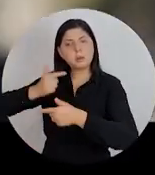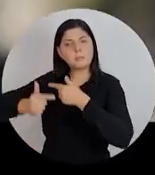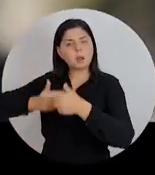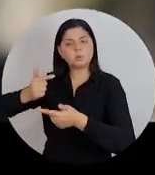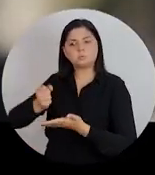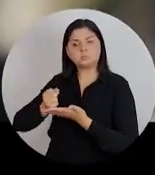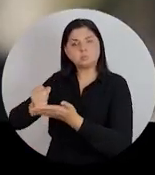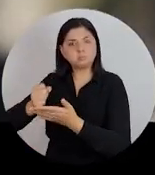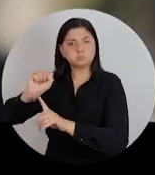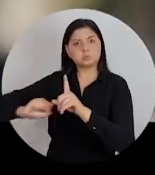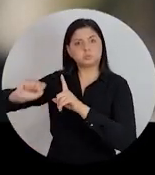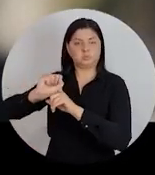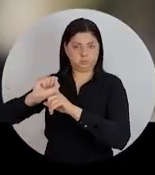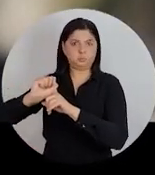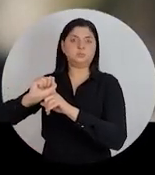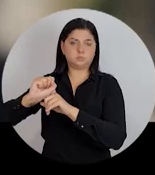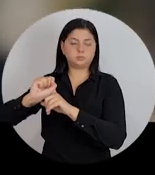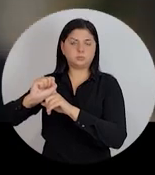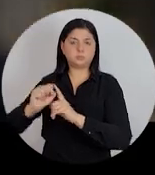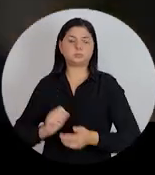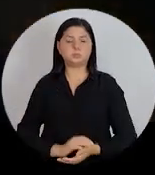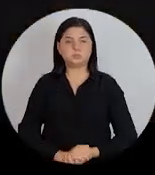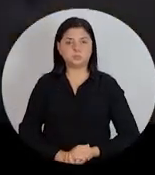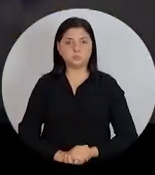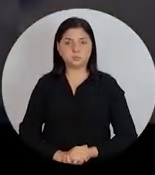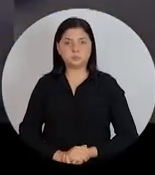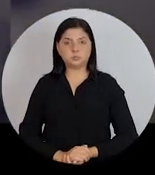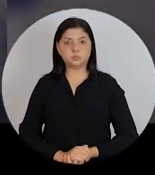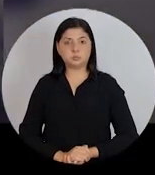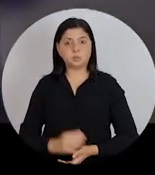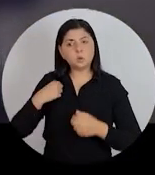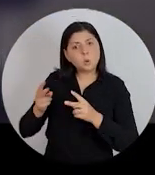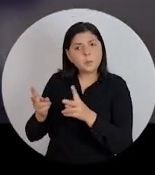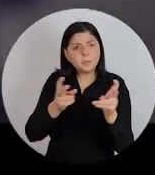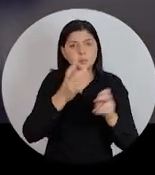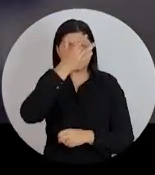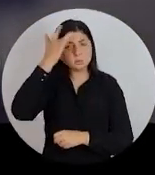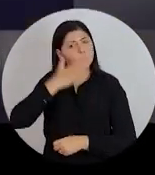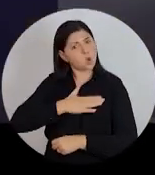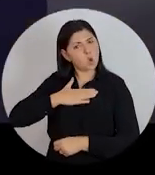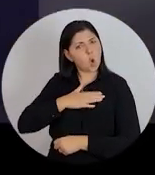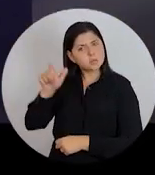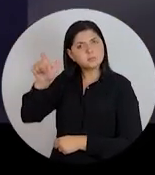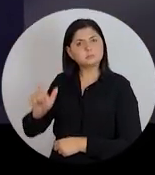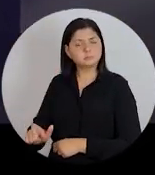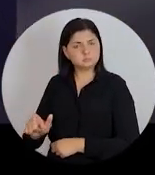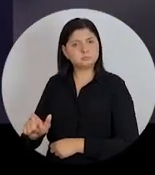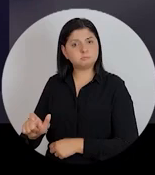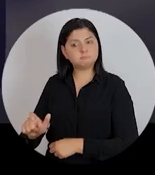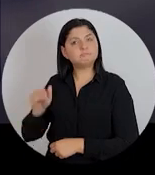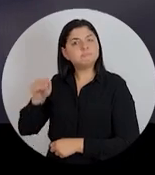no serviço voluntário, na área de assistência social. Porque eu percebo que as pessoas gostam muito dela